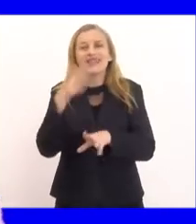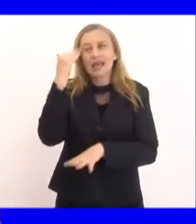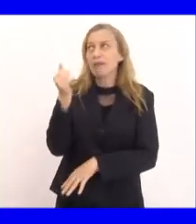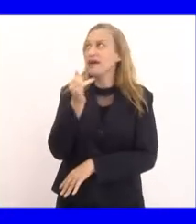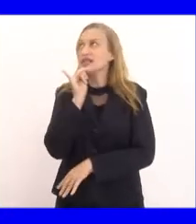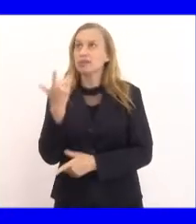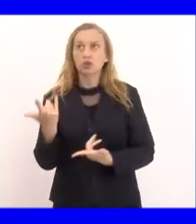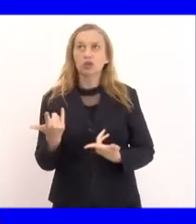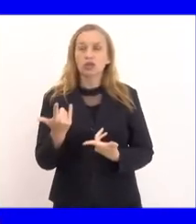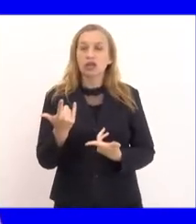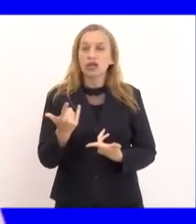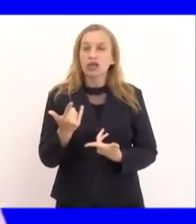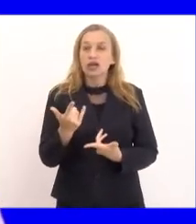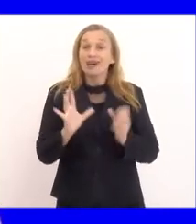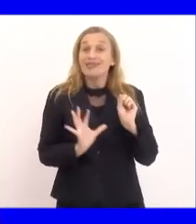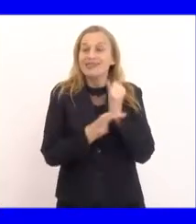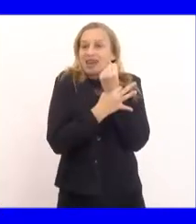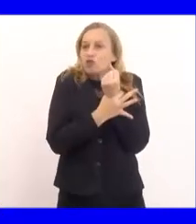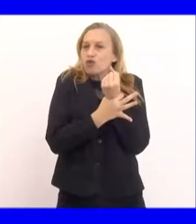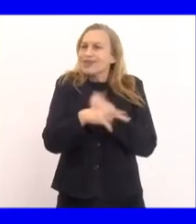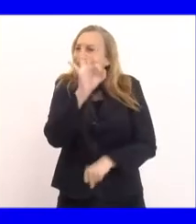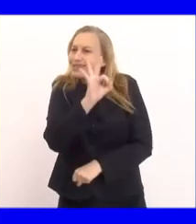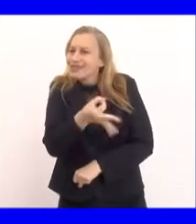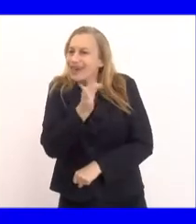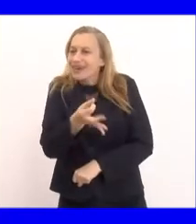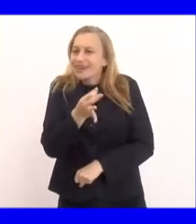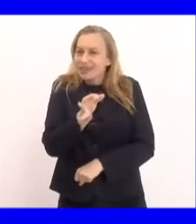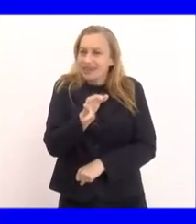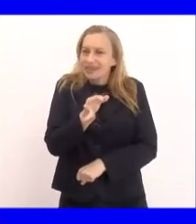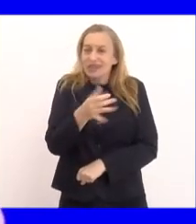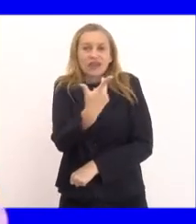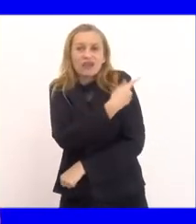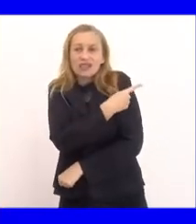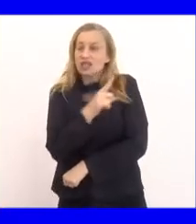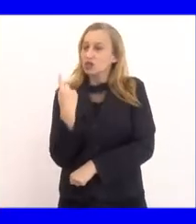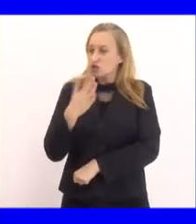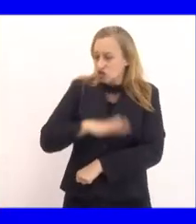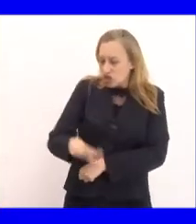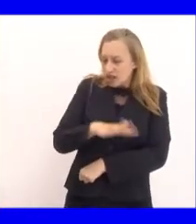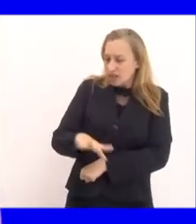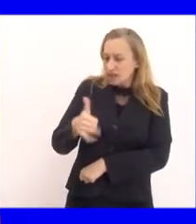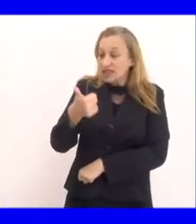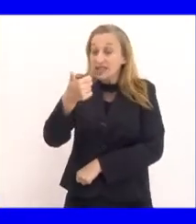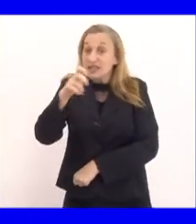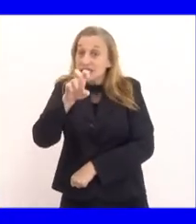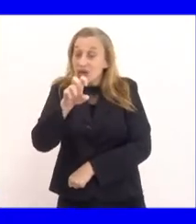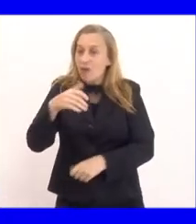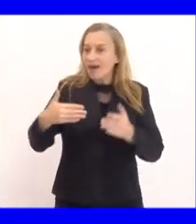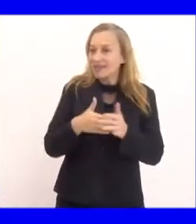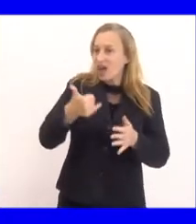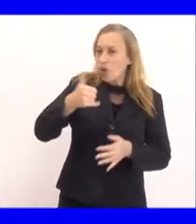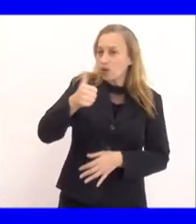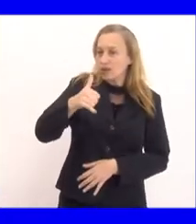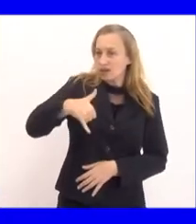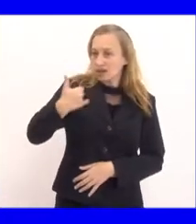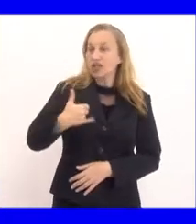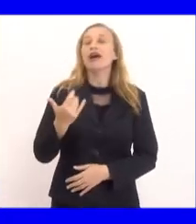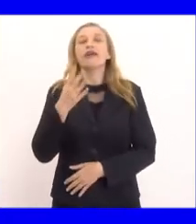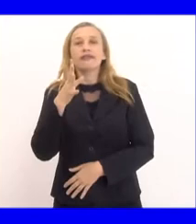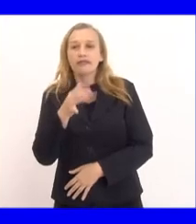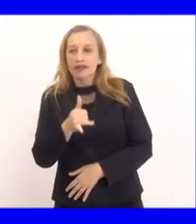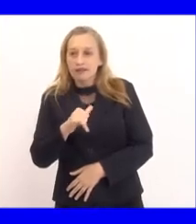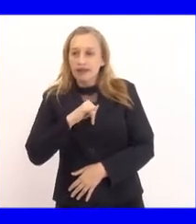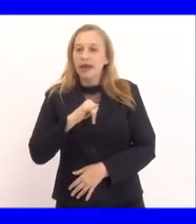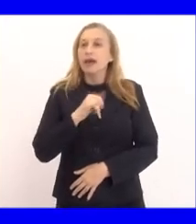saber, por exemplo, a garantia de eficácia da vacina nas nossas crianças de 5 a 11 anos. Já existem casos de